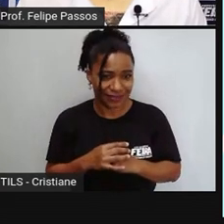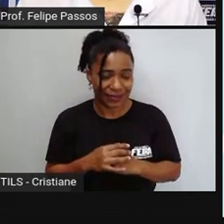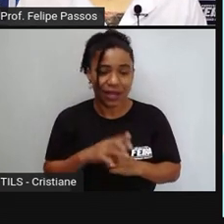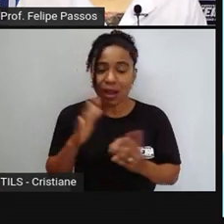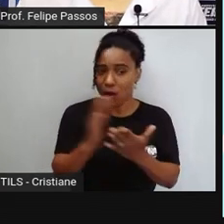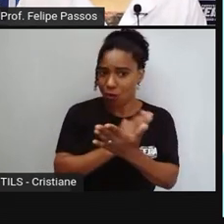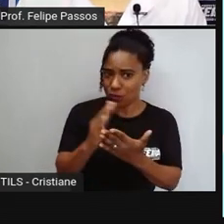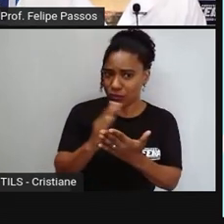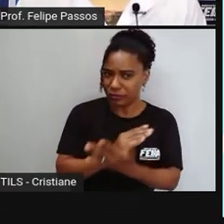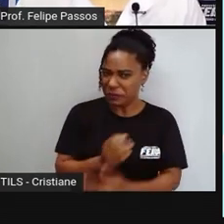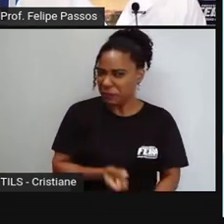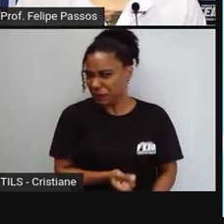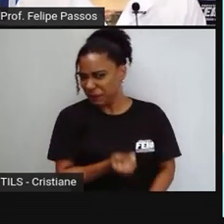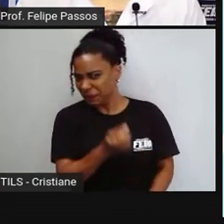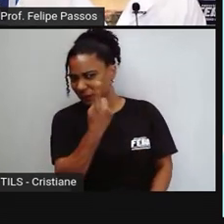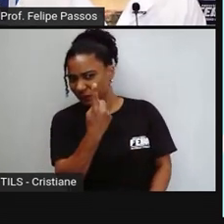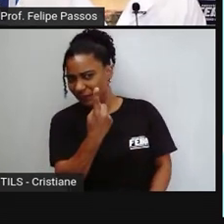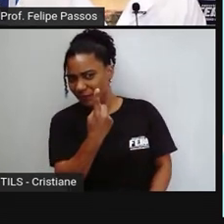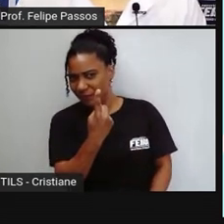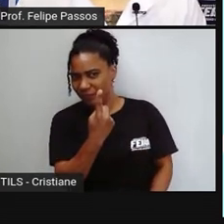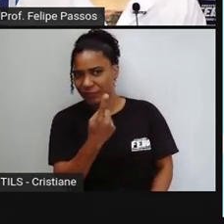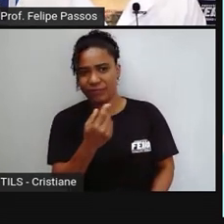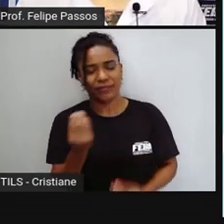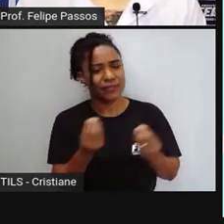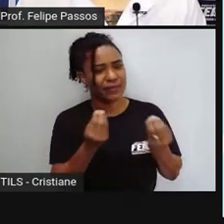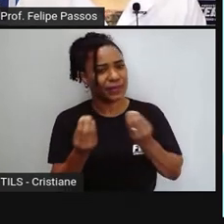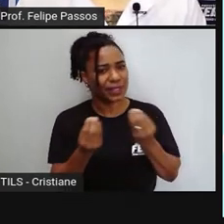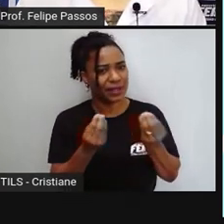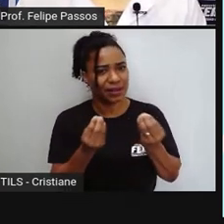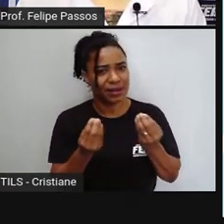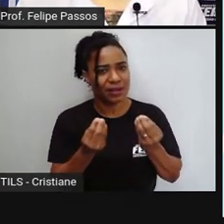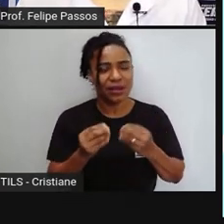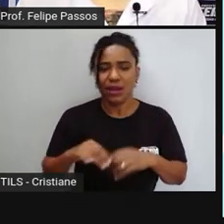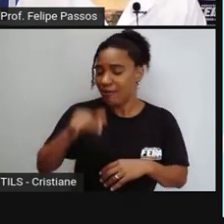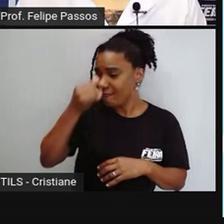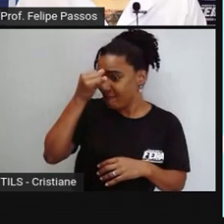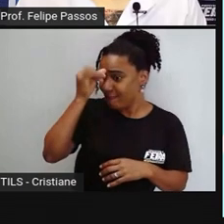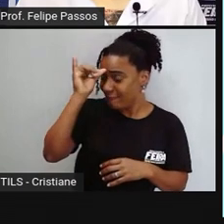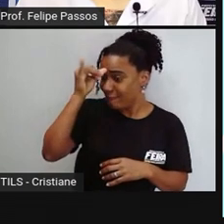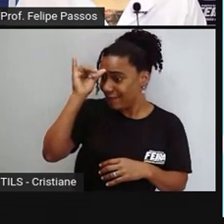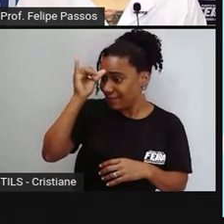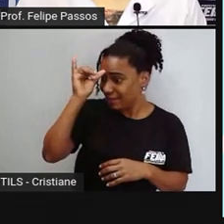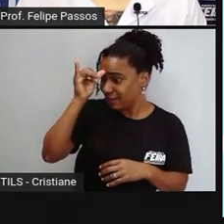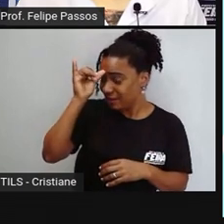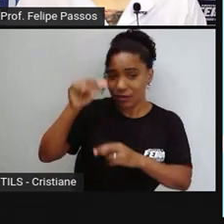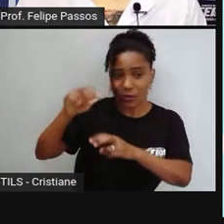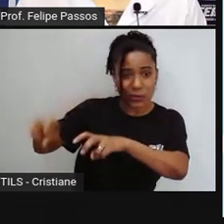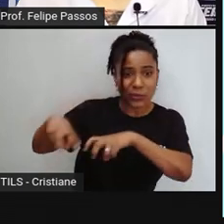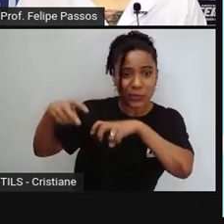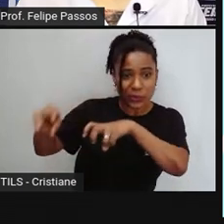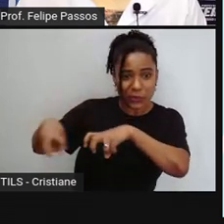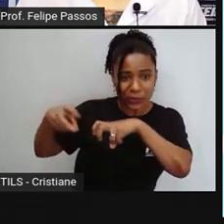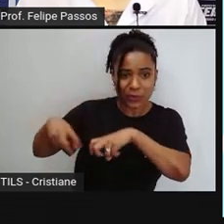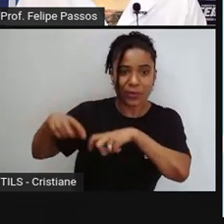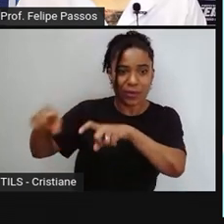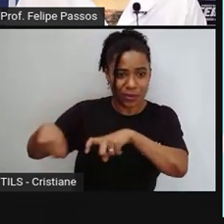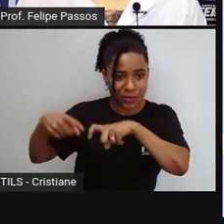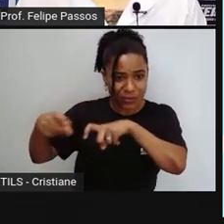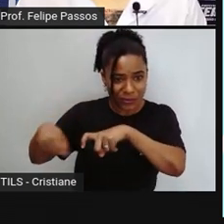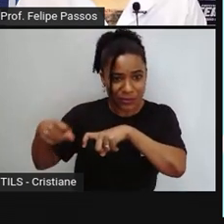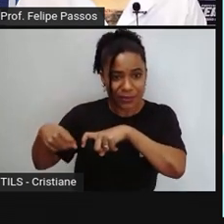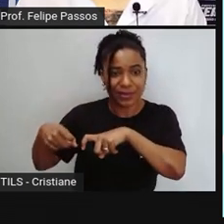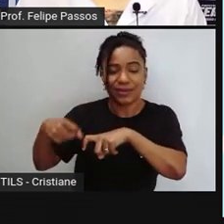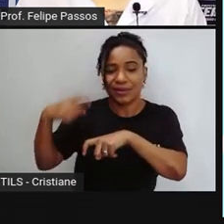Você é dono da sua fazenda, do seu sítio, de